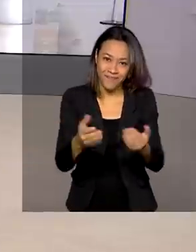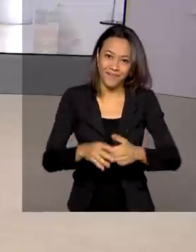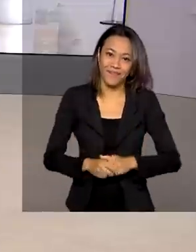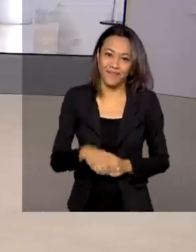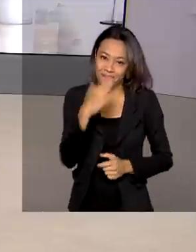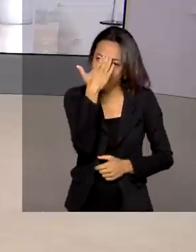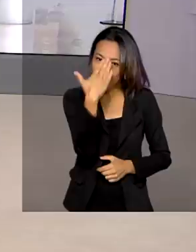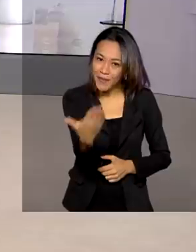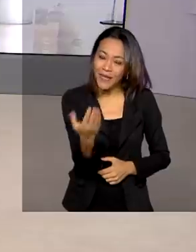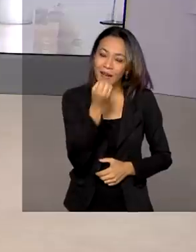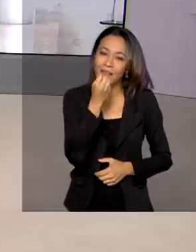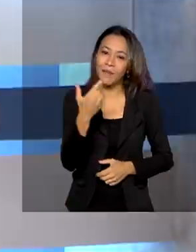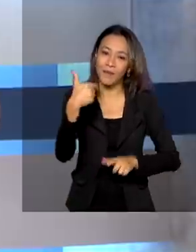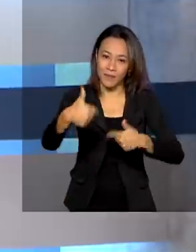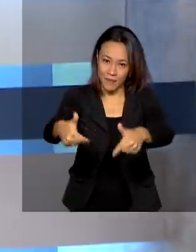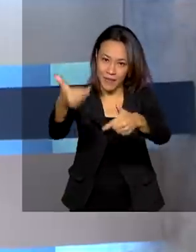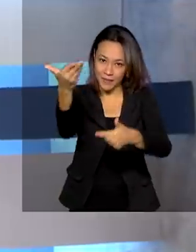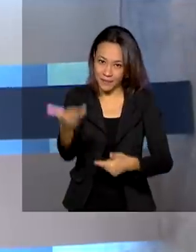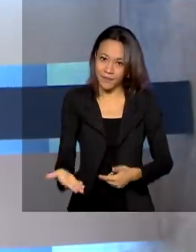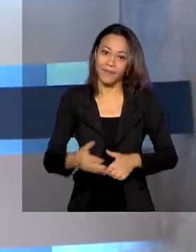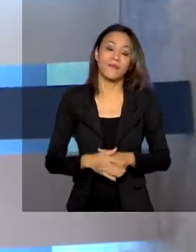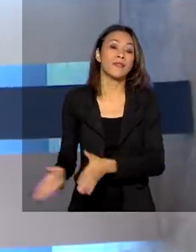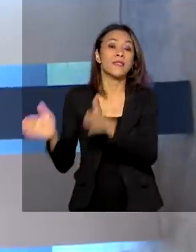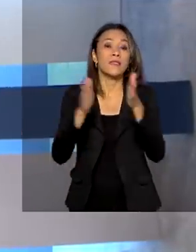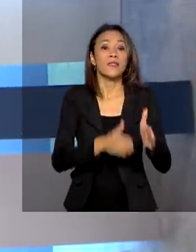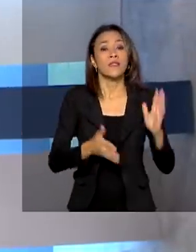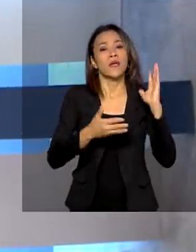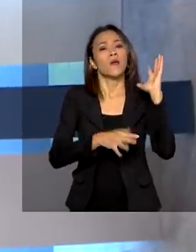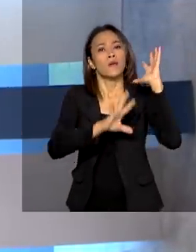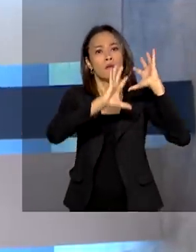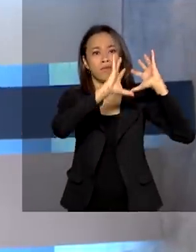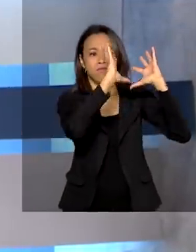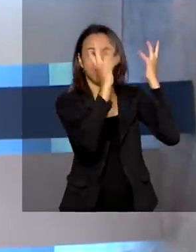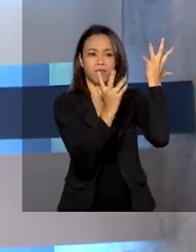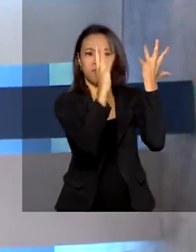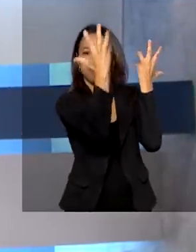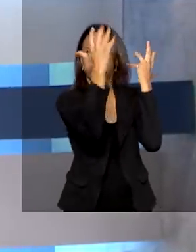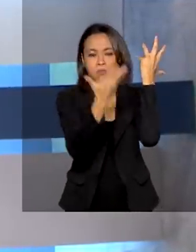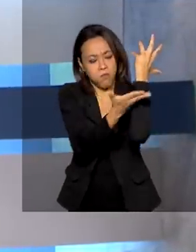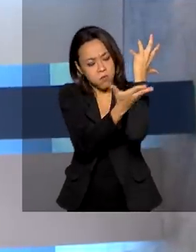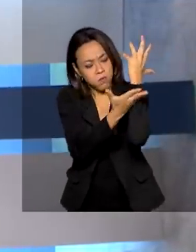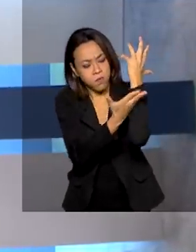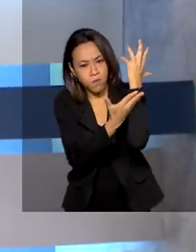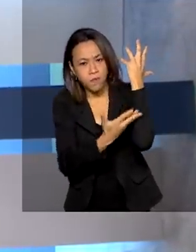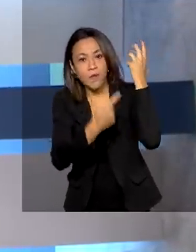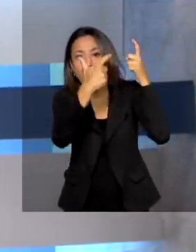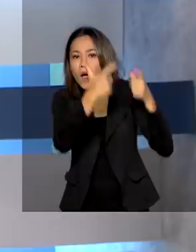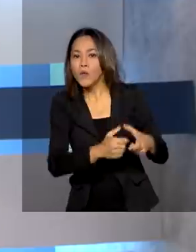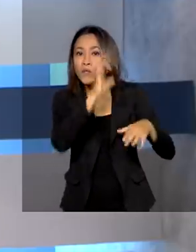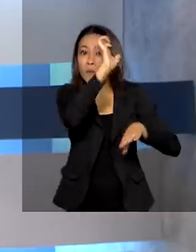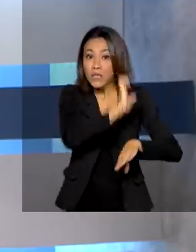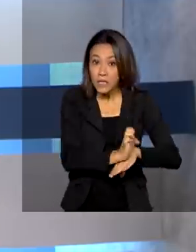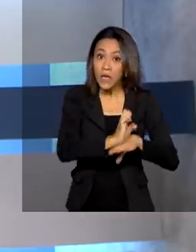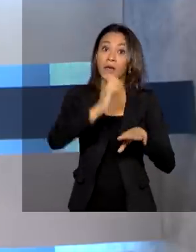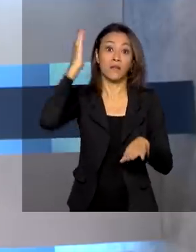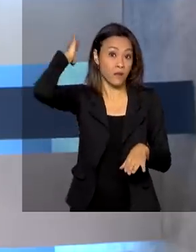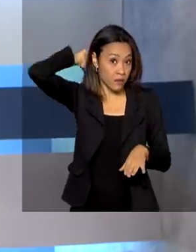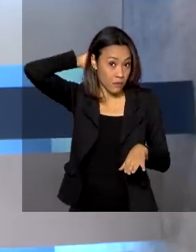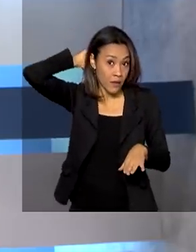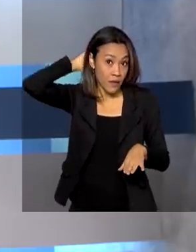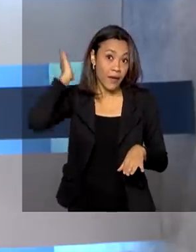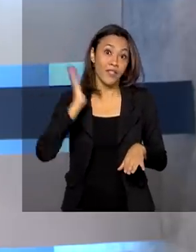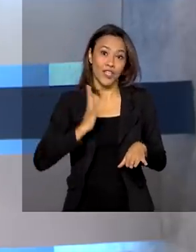Obrigada, Ana Luíza. Bom trabalho para você. A reserva extrativista Chocoaré, no município de Santarém Novo, no estado do Pará, foi